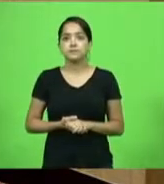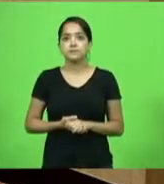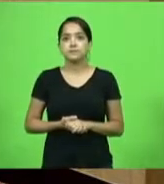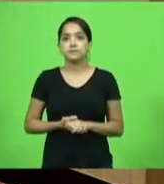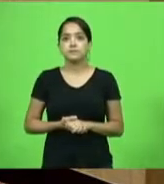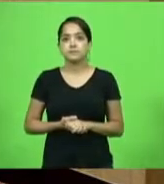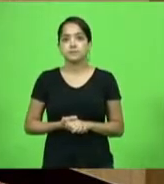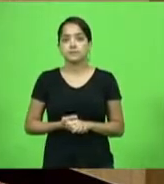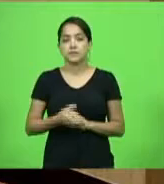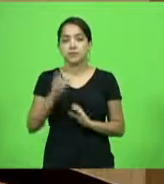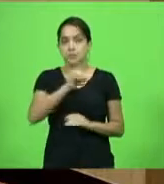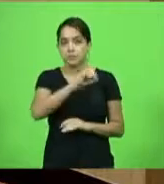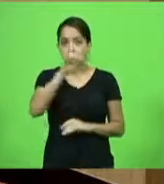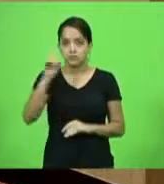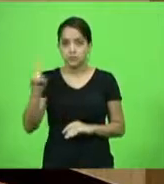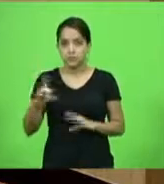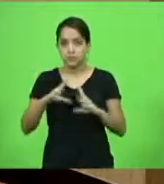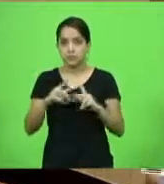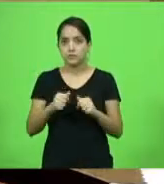Bom dia a todos.